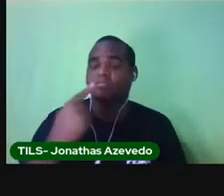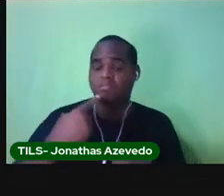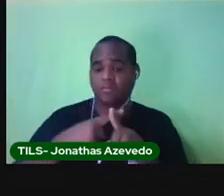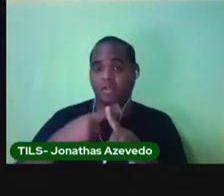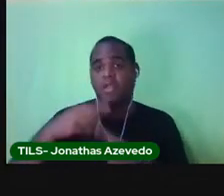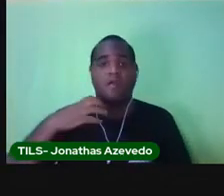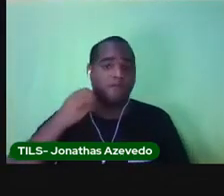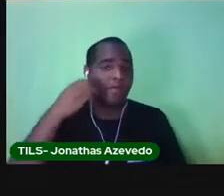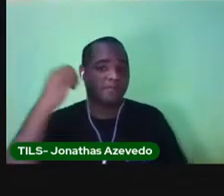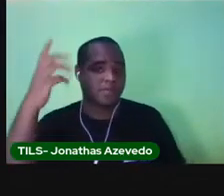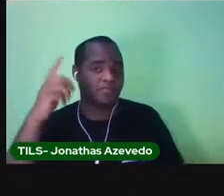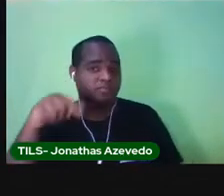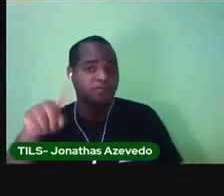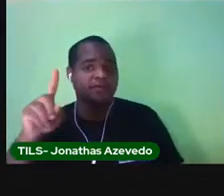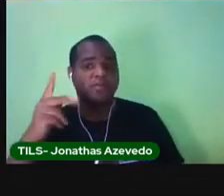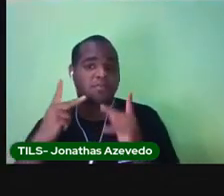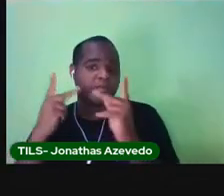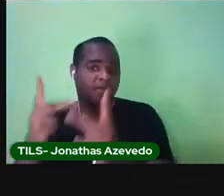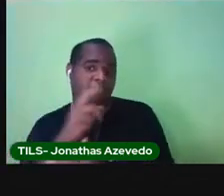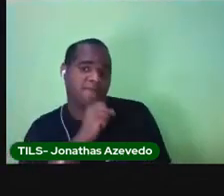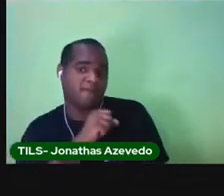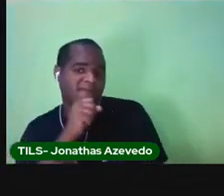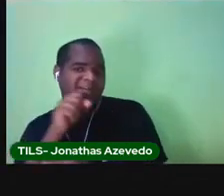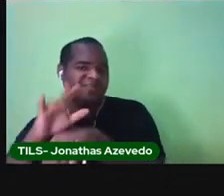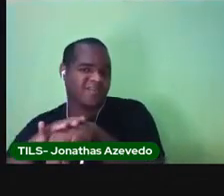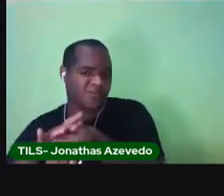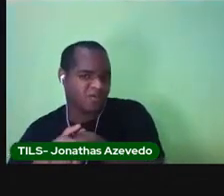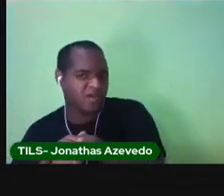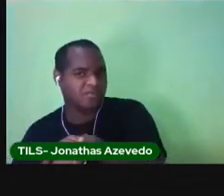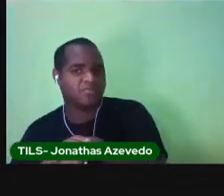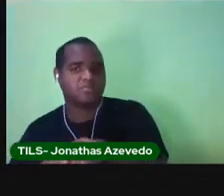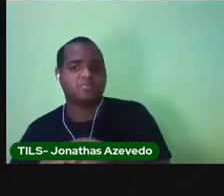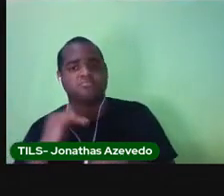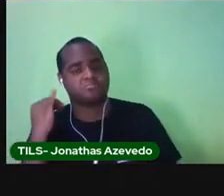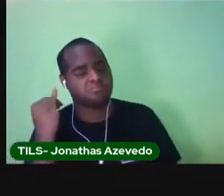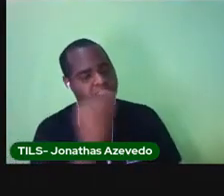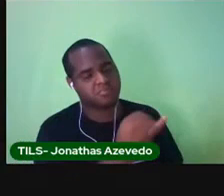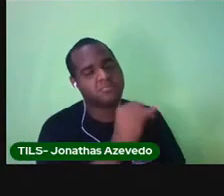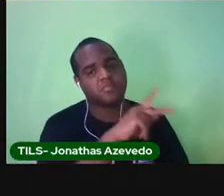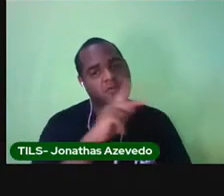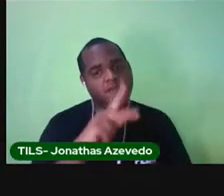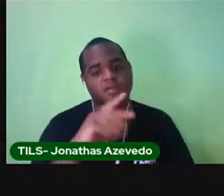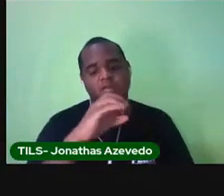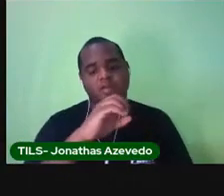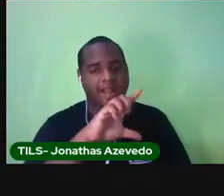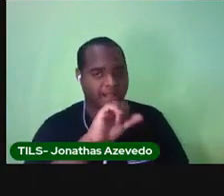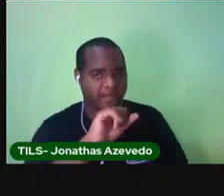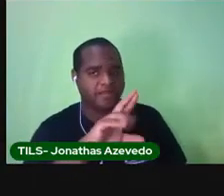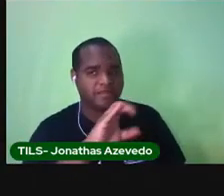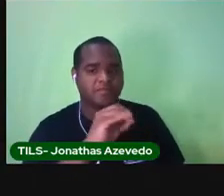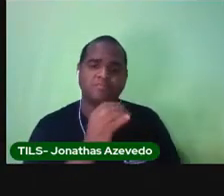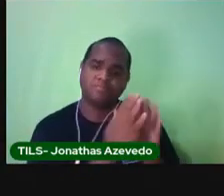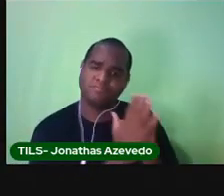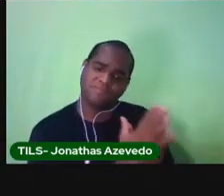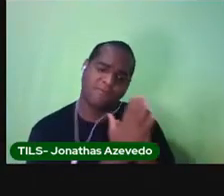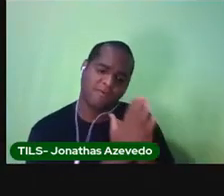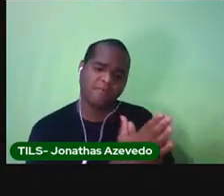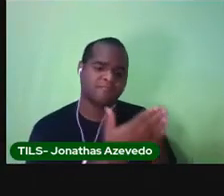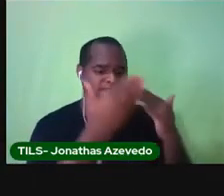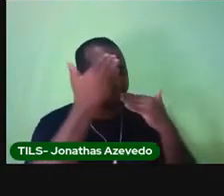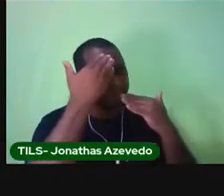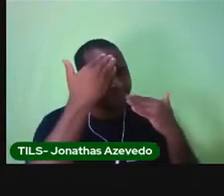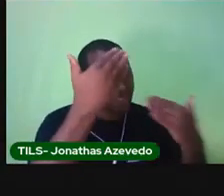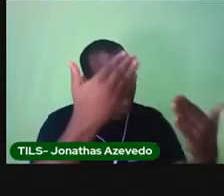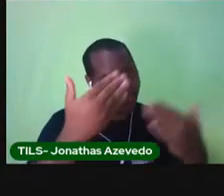porque vou viajar para visitar minha avó que está doente. Avise a professora Clarice, por favor.